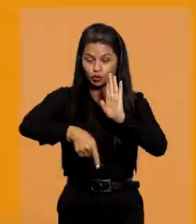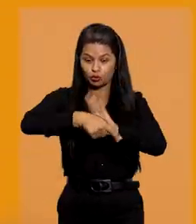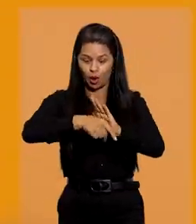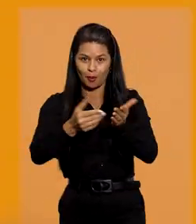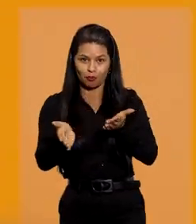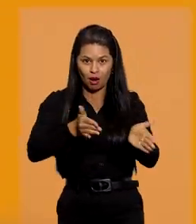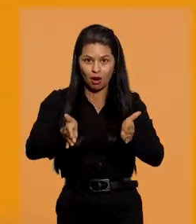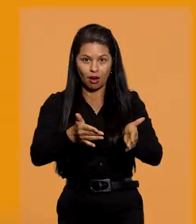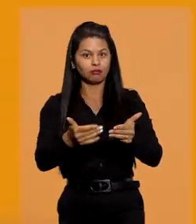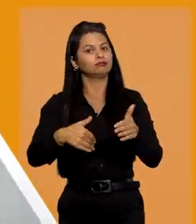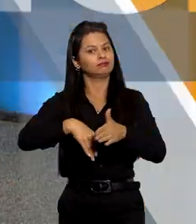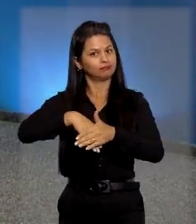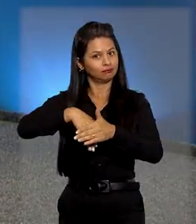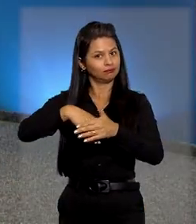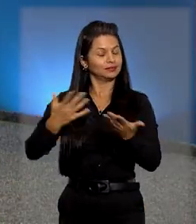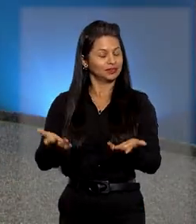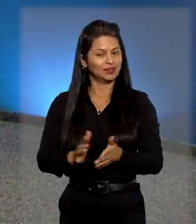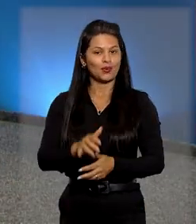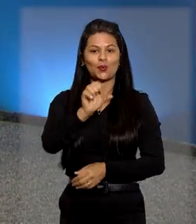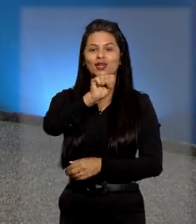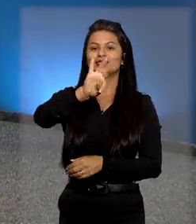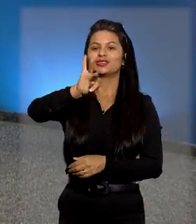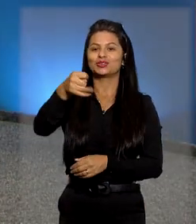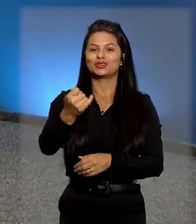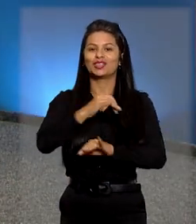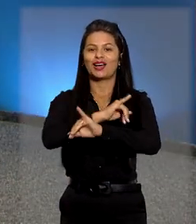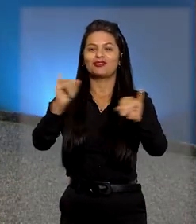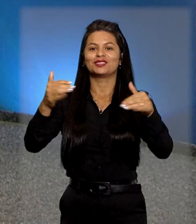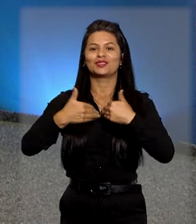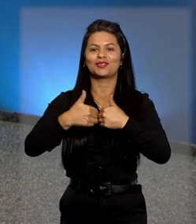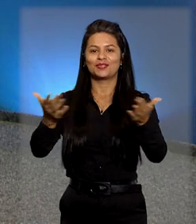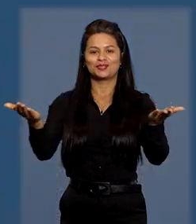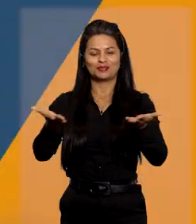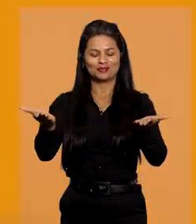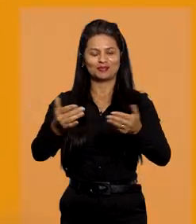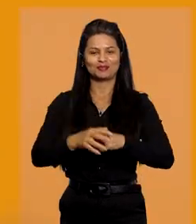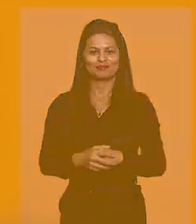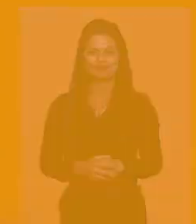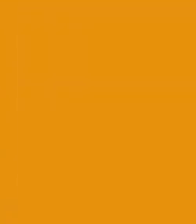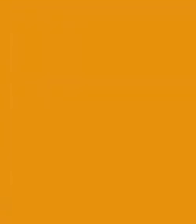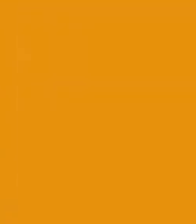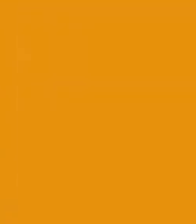de jogos de futebol. O STJ Notícias começa agora.